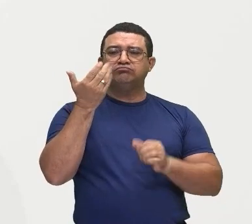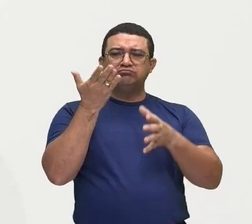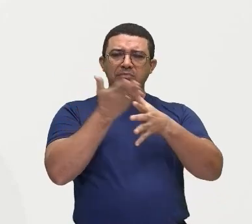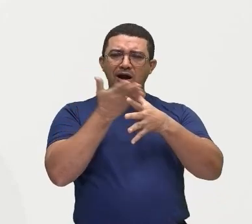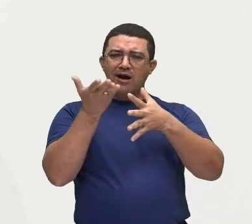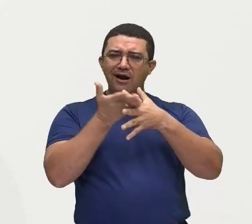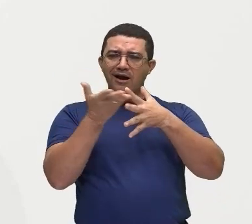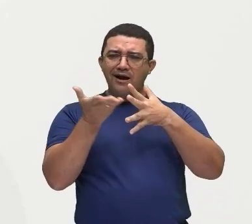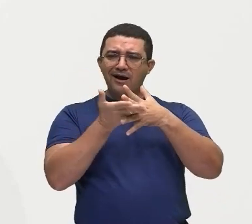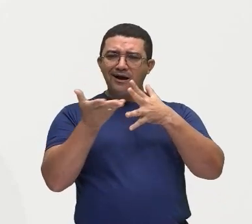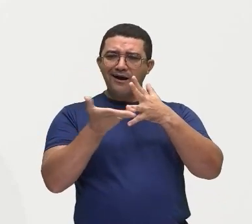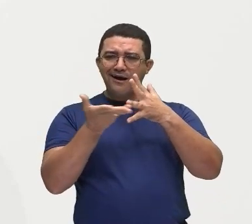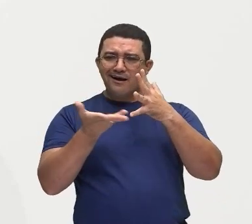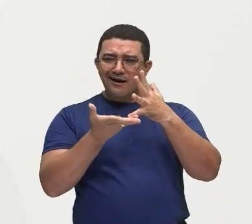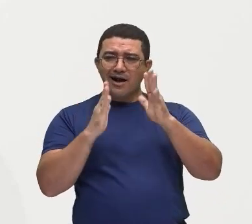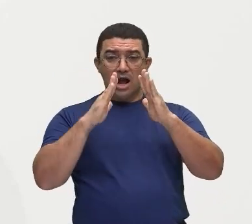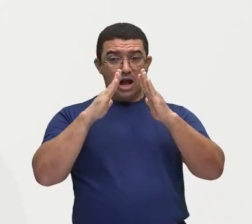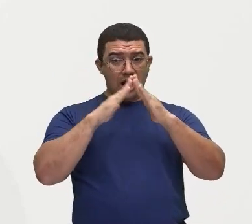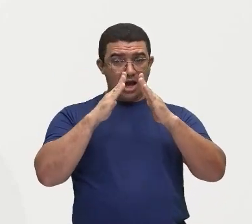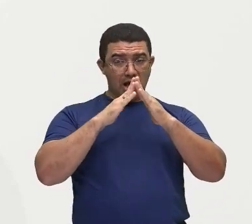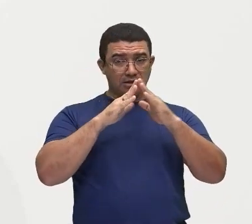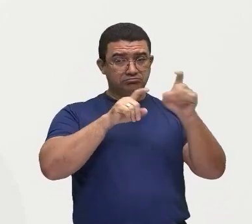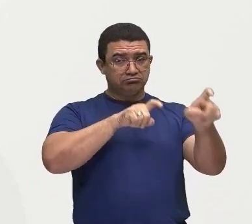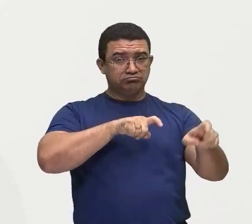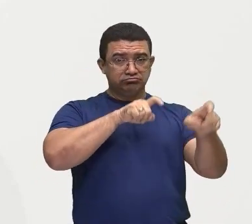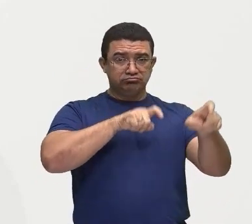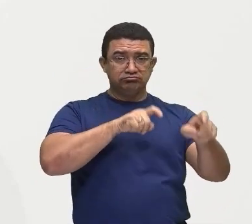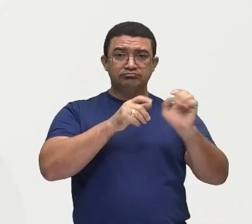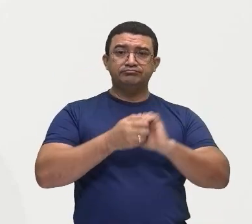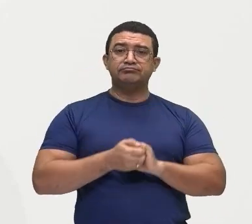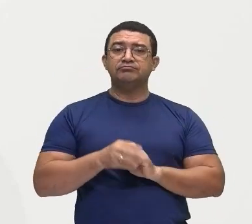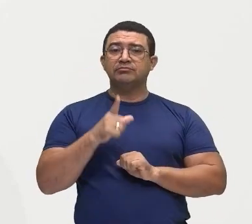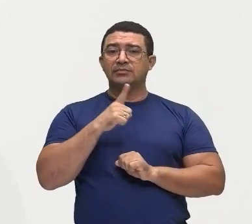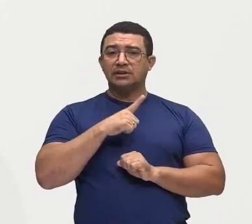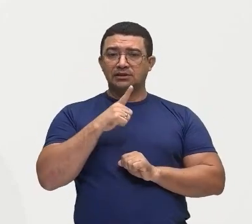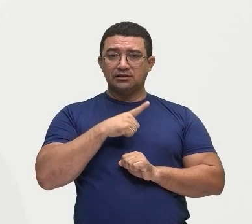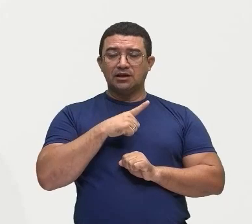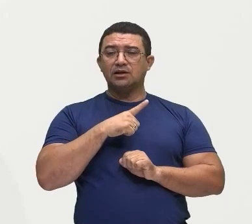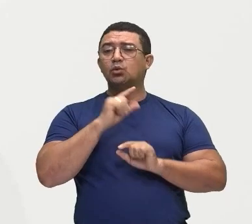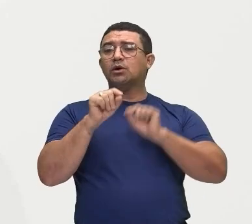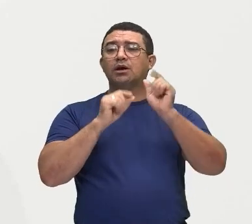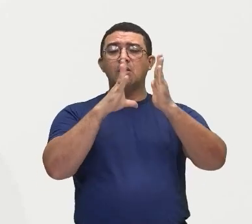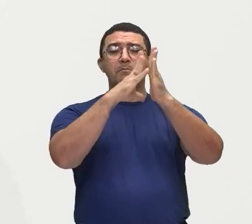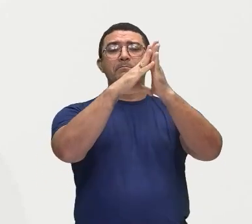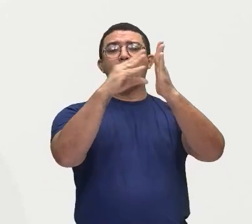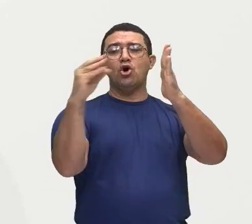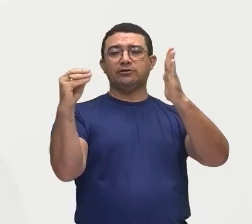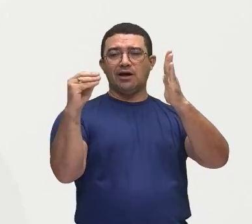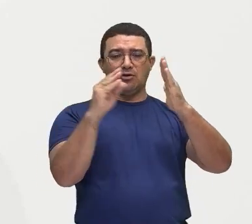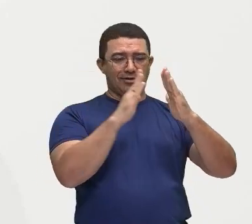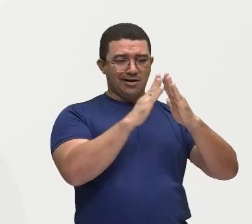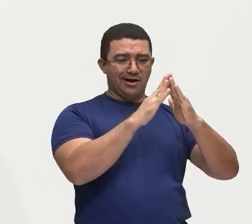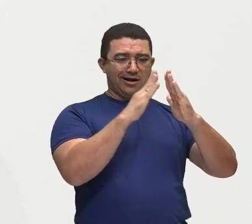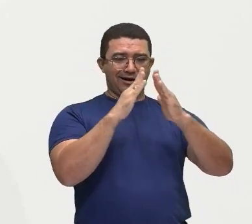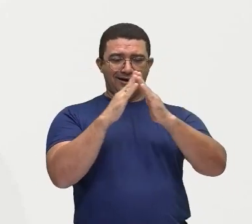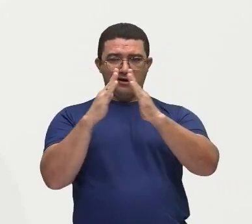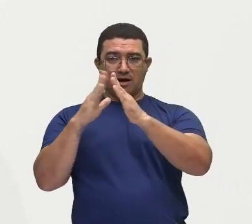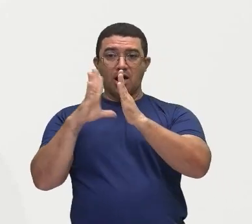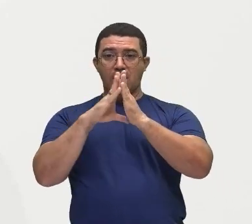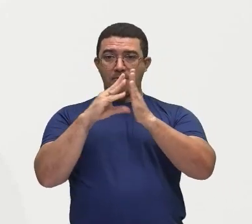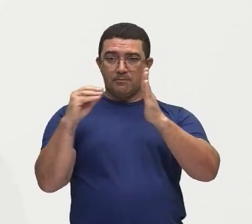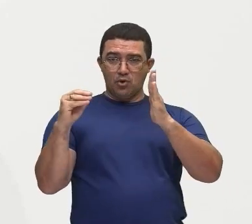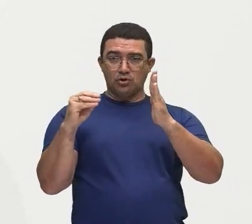propriedades, né? Dessas propriedades agrárias, a gente tem uma padronização, né? Então, foi preciso aqui, olha,